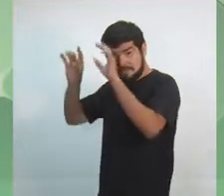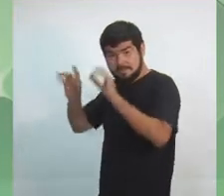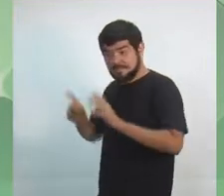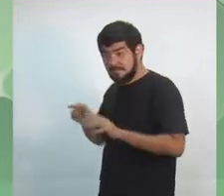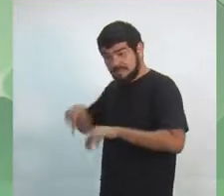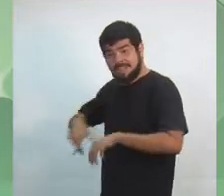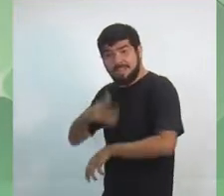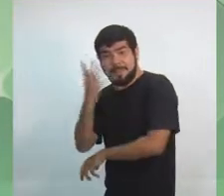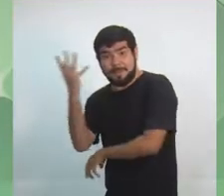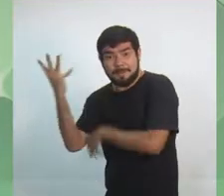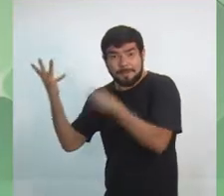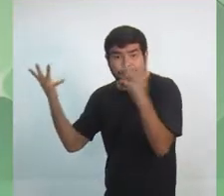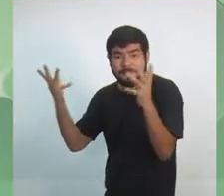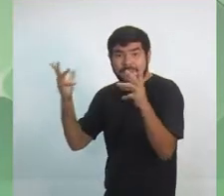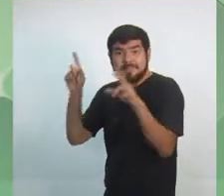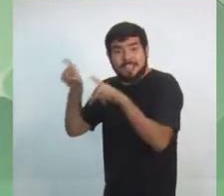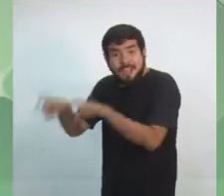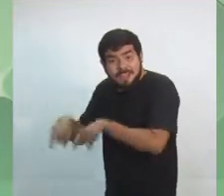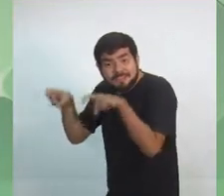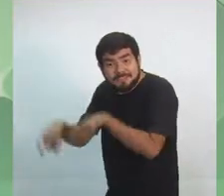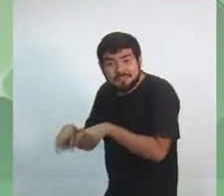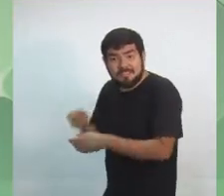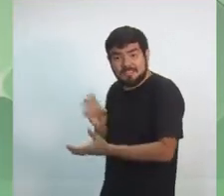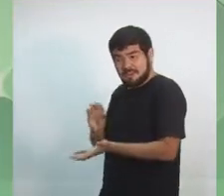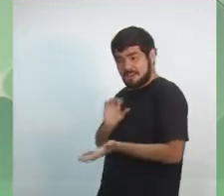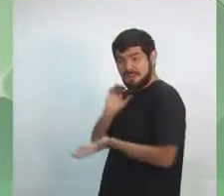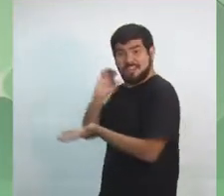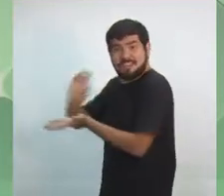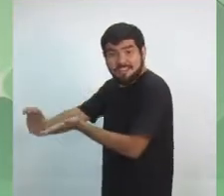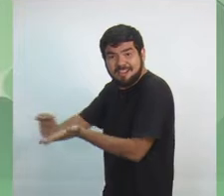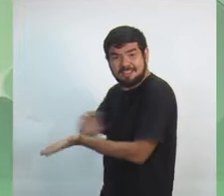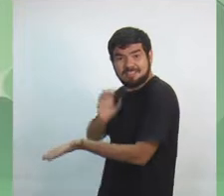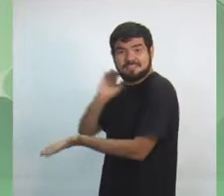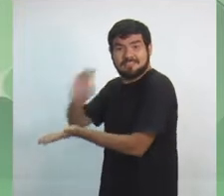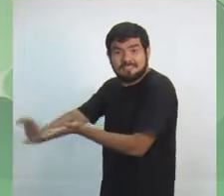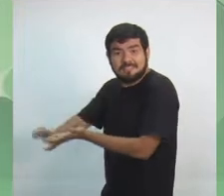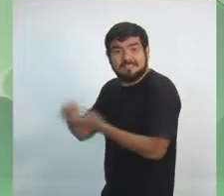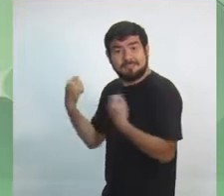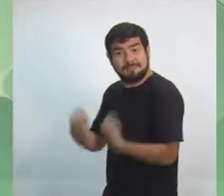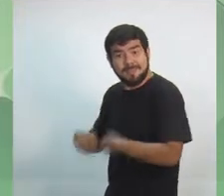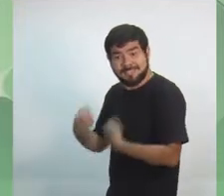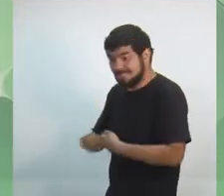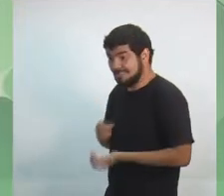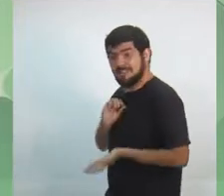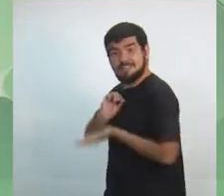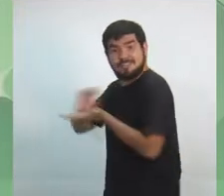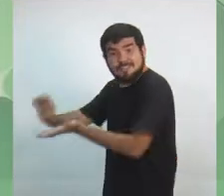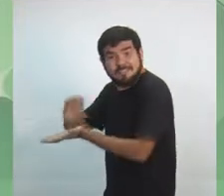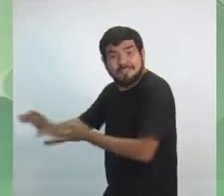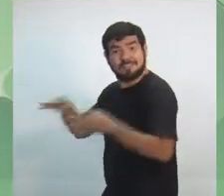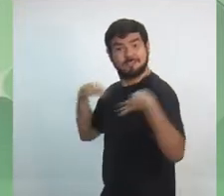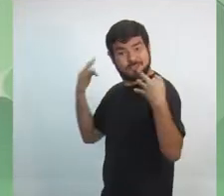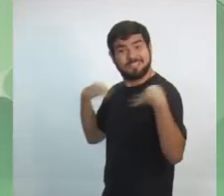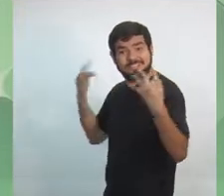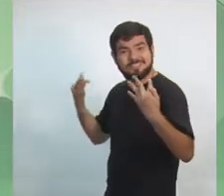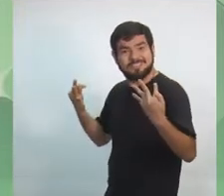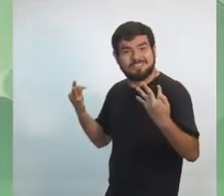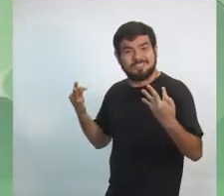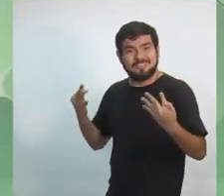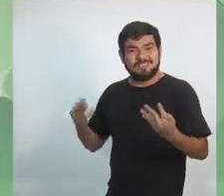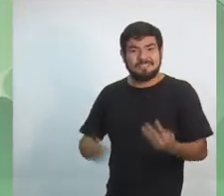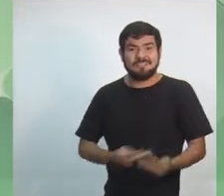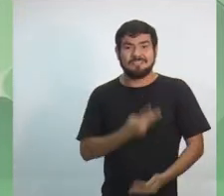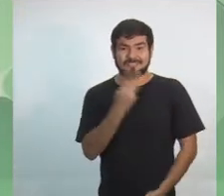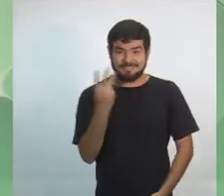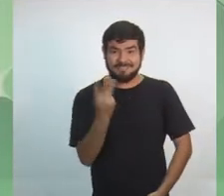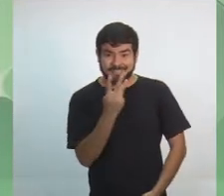investir na agroindústria, é preciso investir na indústria de fitofármaco, é preciso investir no turismo. Portanto, são esses três